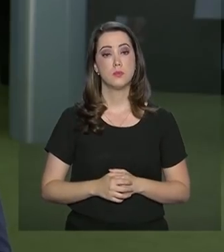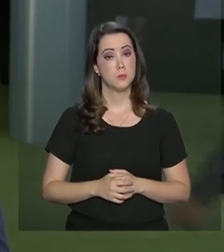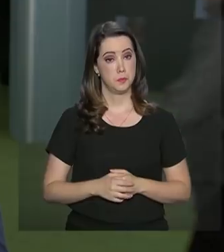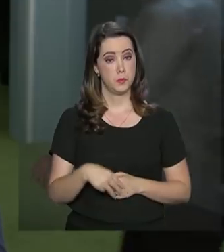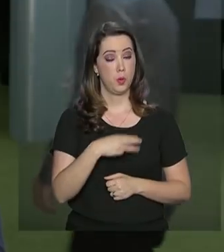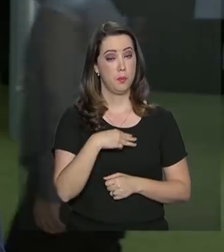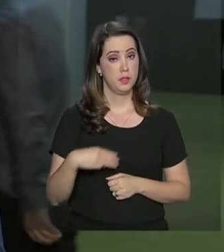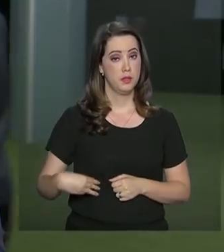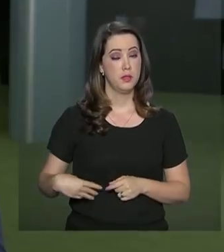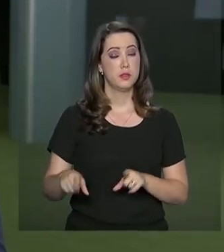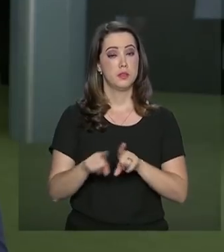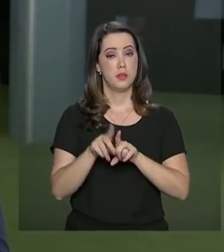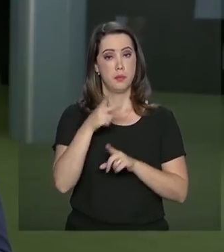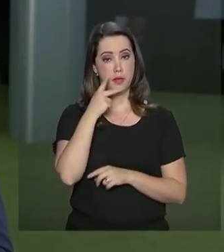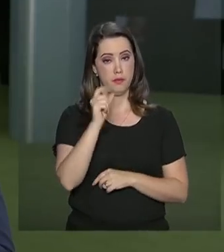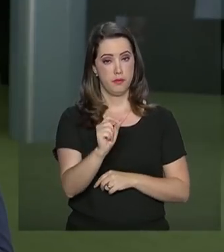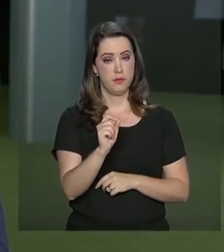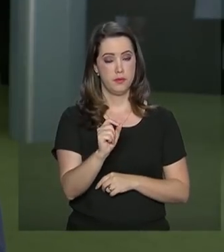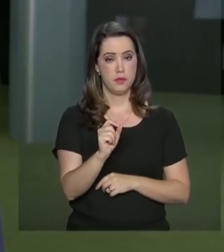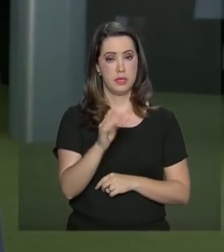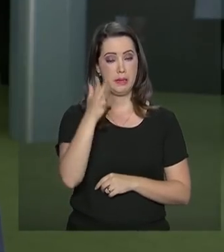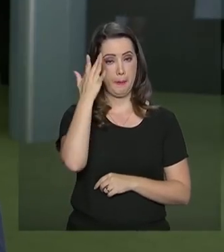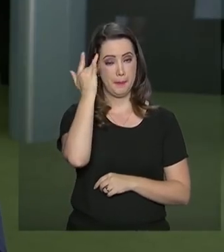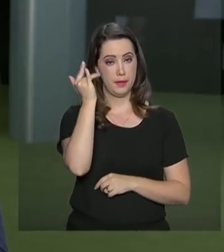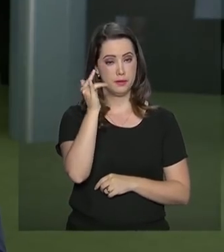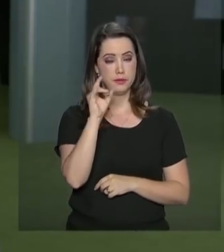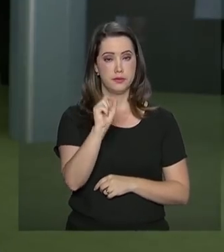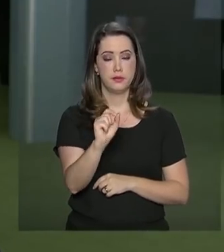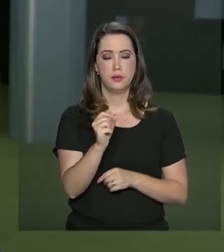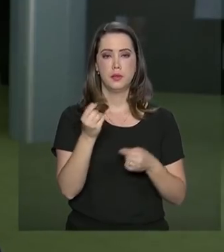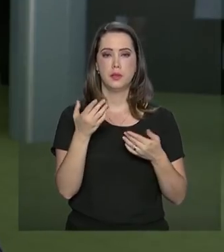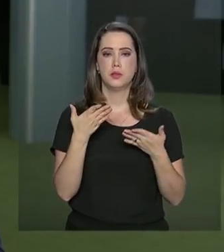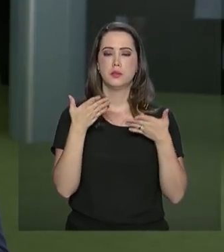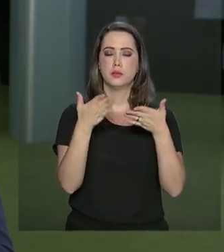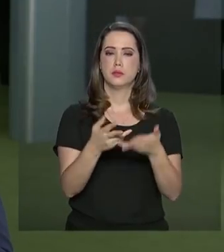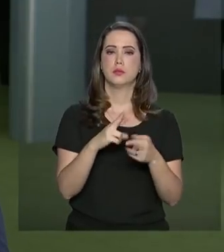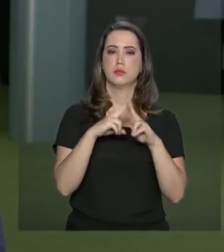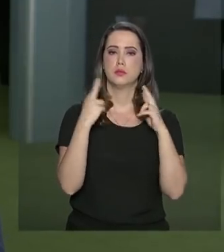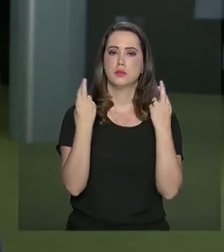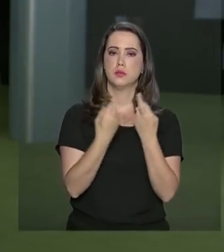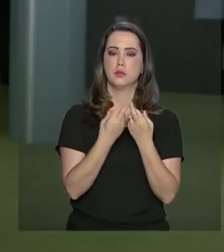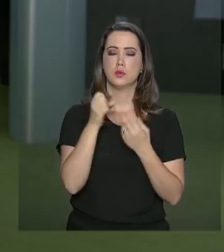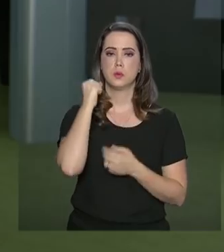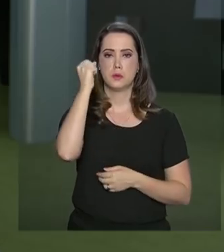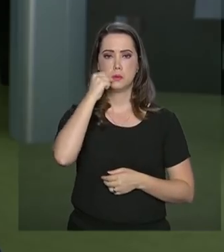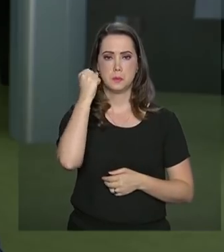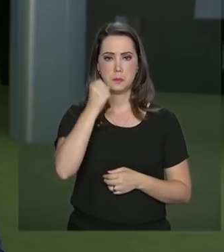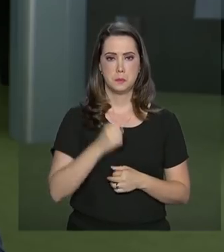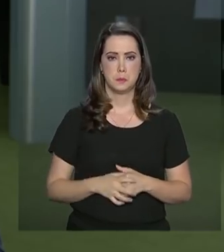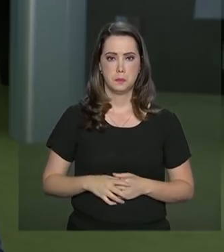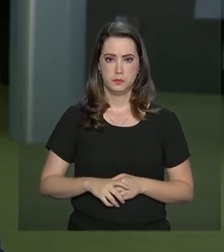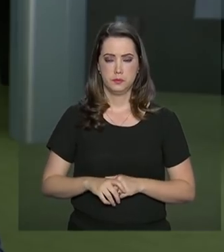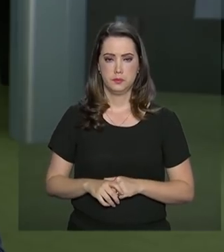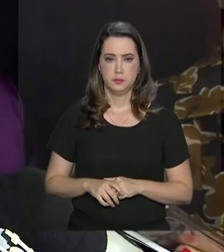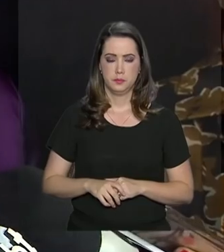Civil também adiantou que amanhã vai participar de reunião com os senadores. Vamos acompanhar.